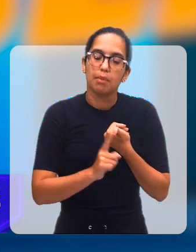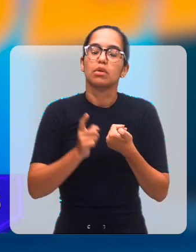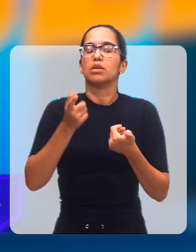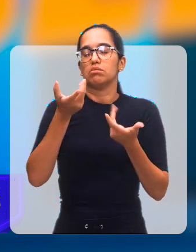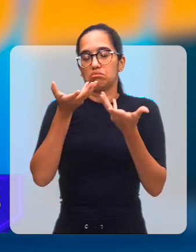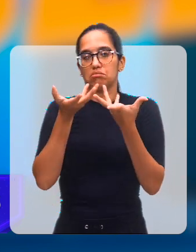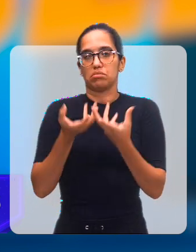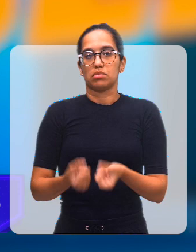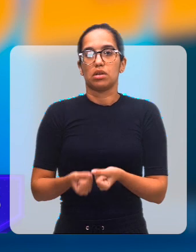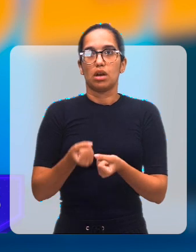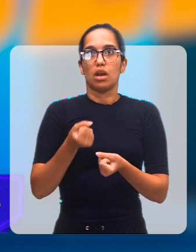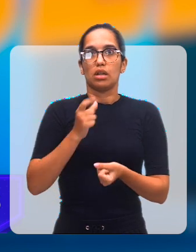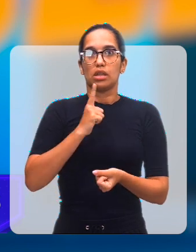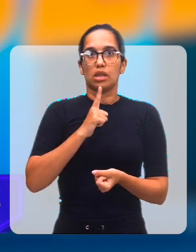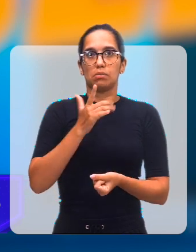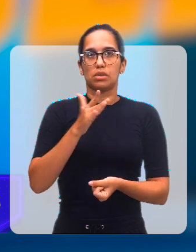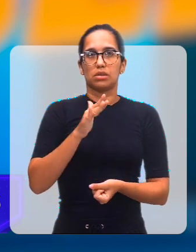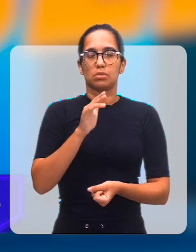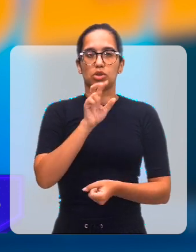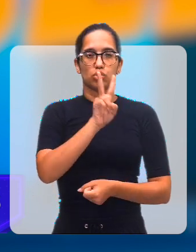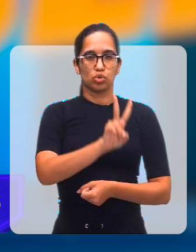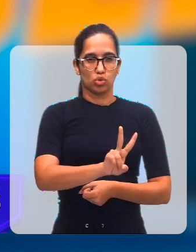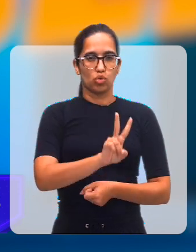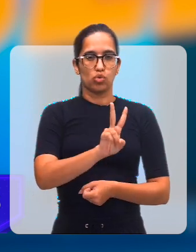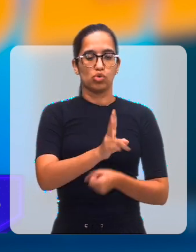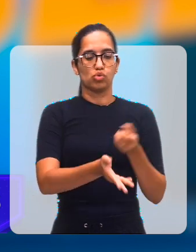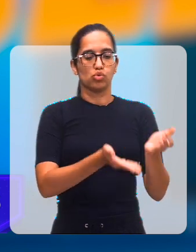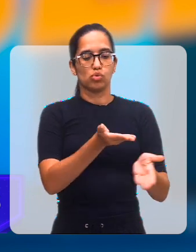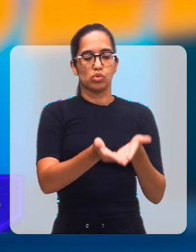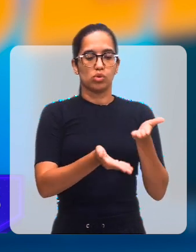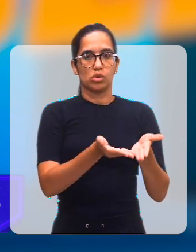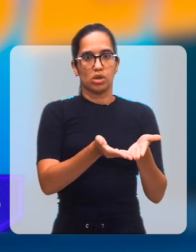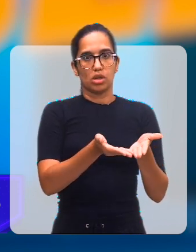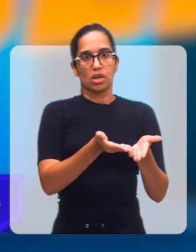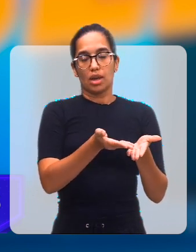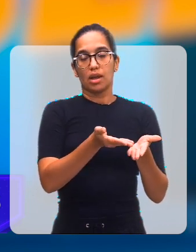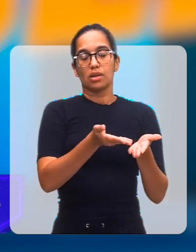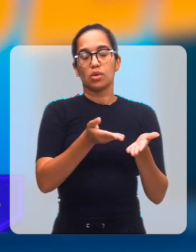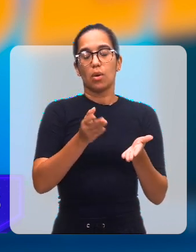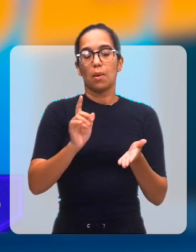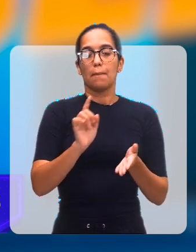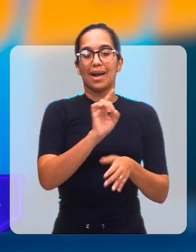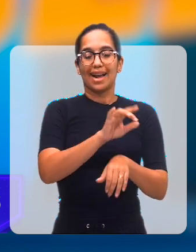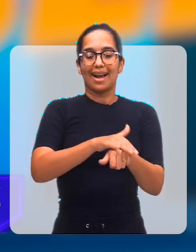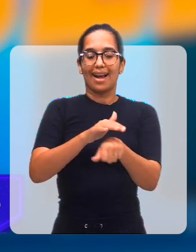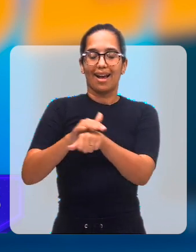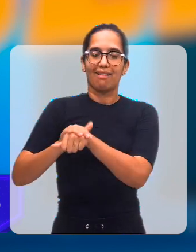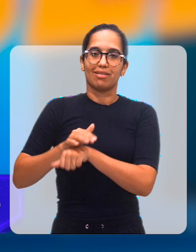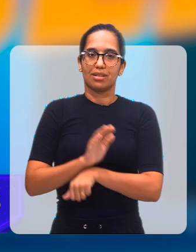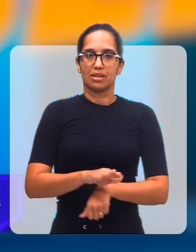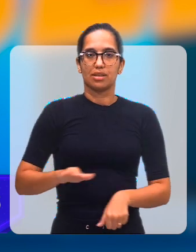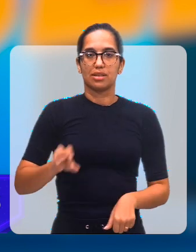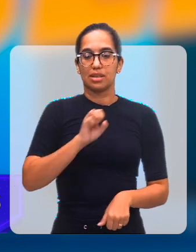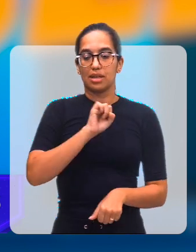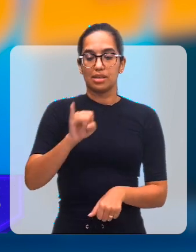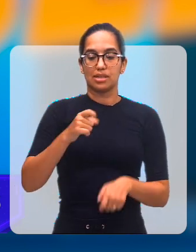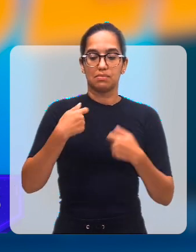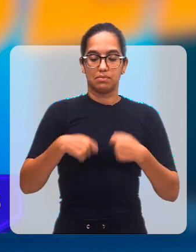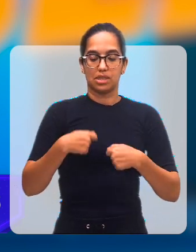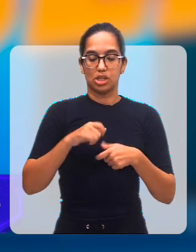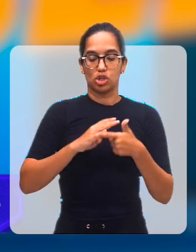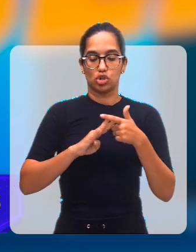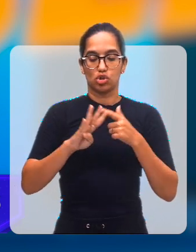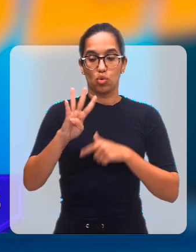Cada criança dessa fica com uma média de dois atendimentos, porque quando a gente iniciou, se a criança